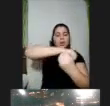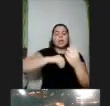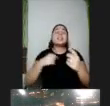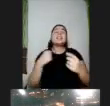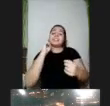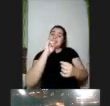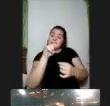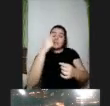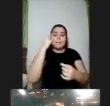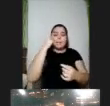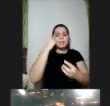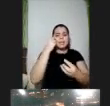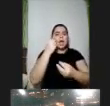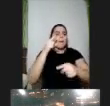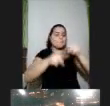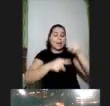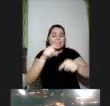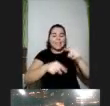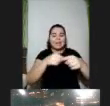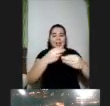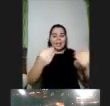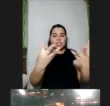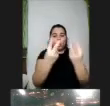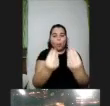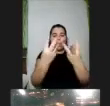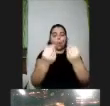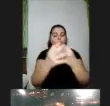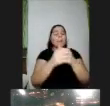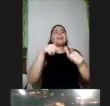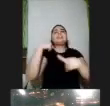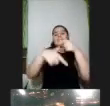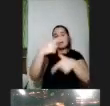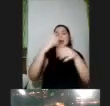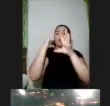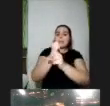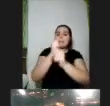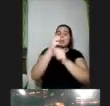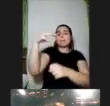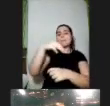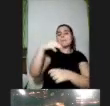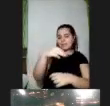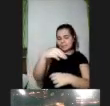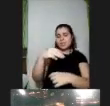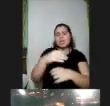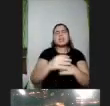utilizar materiais concretos pra trabalhar com os conceitos matemáticos que são muito abstratos quer dizer como é que a